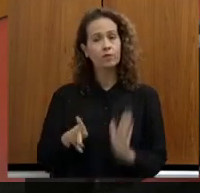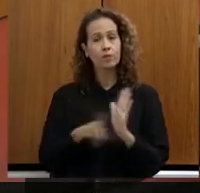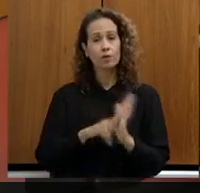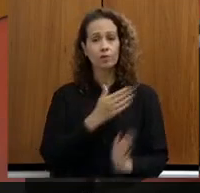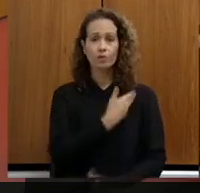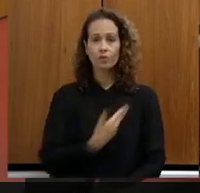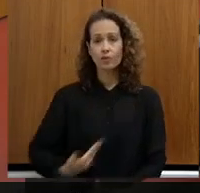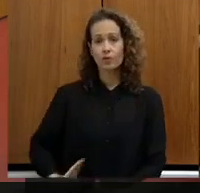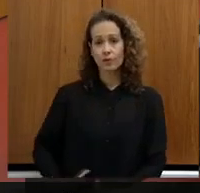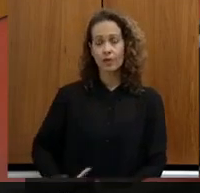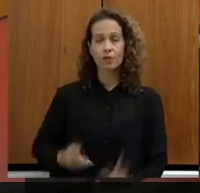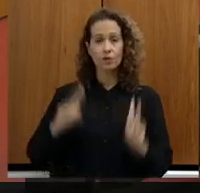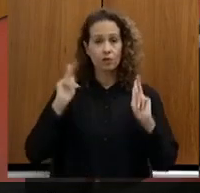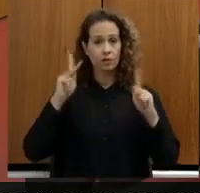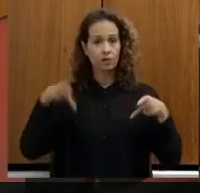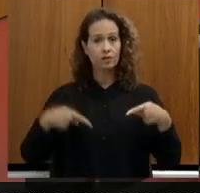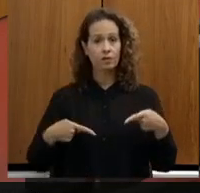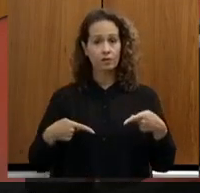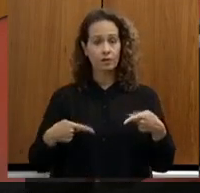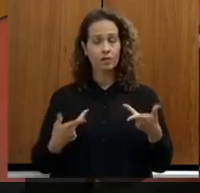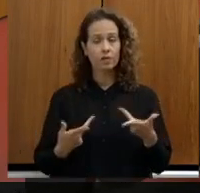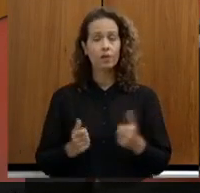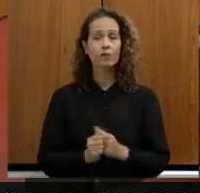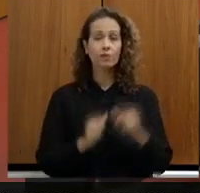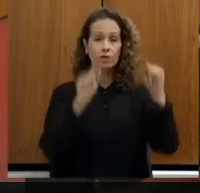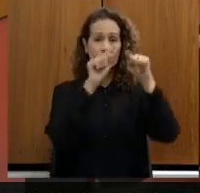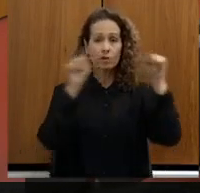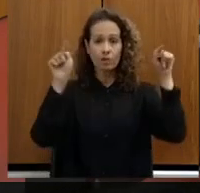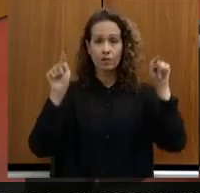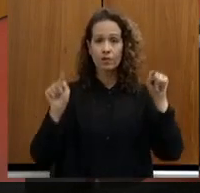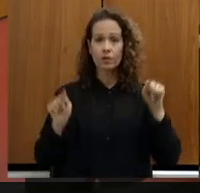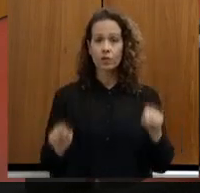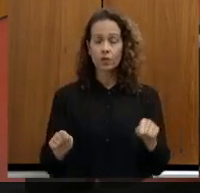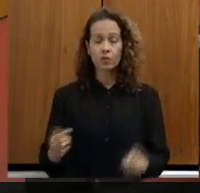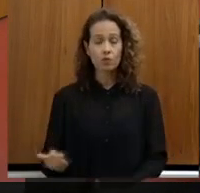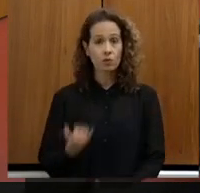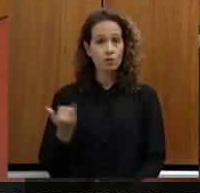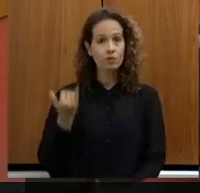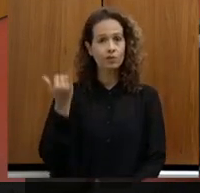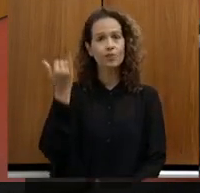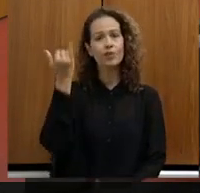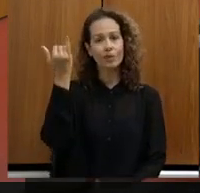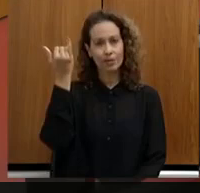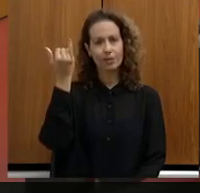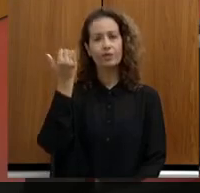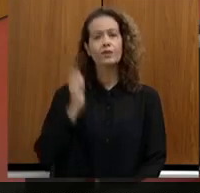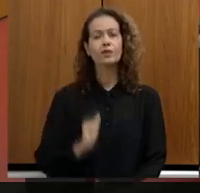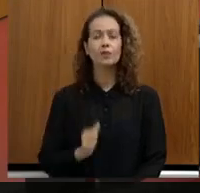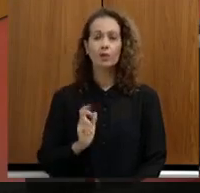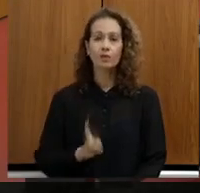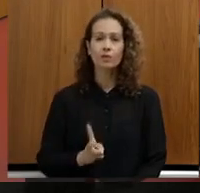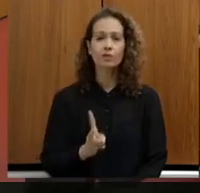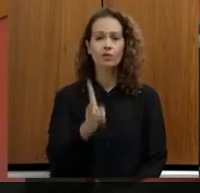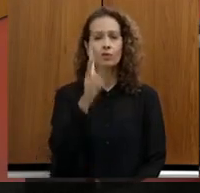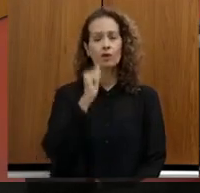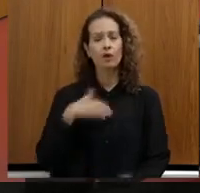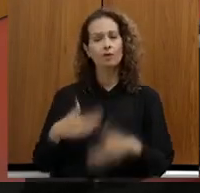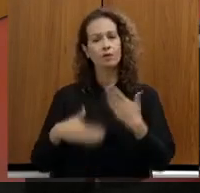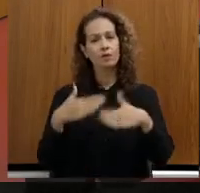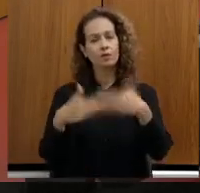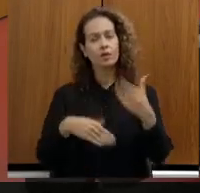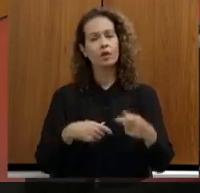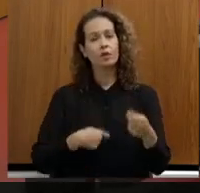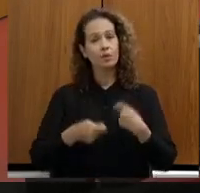o reconhecimento dos servidores como peça importantíssima para a preservação e para o desenvolvimento